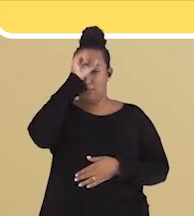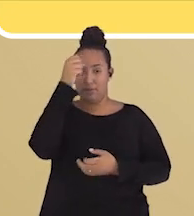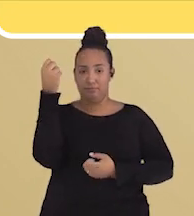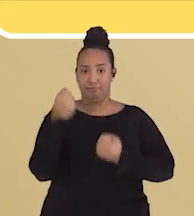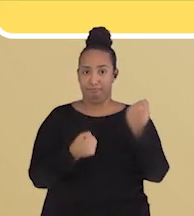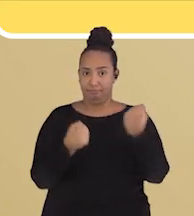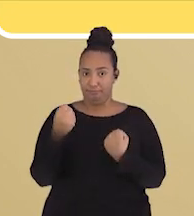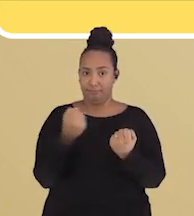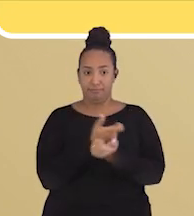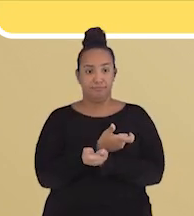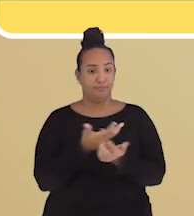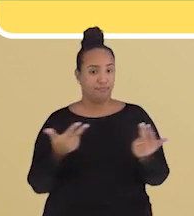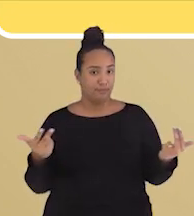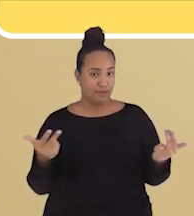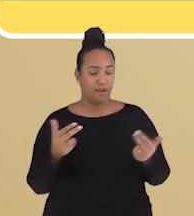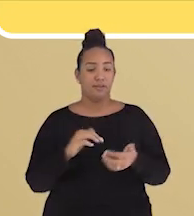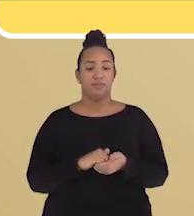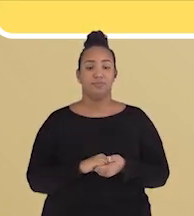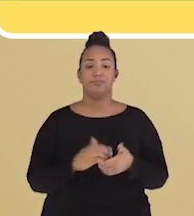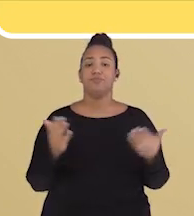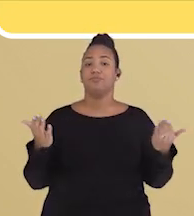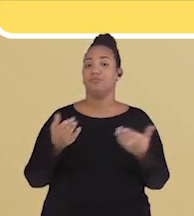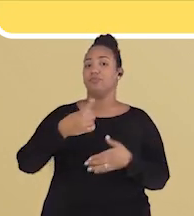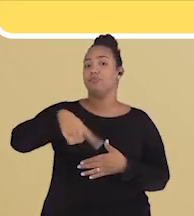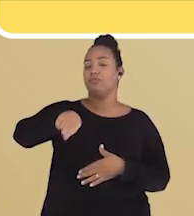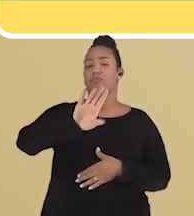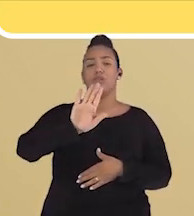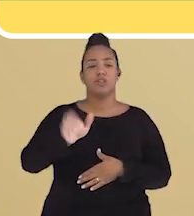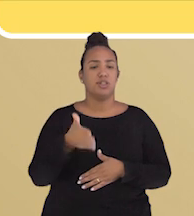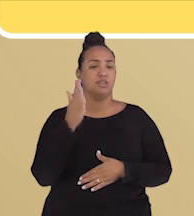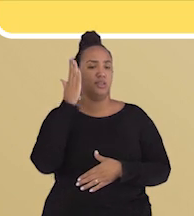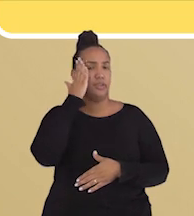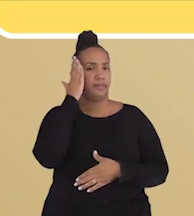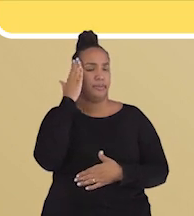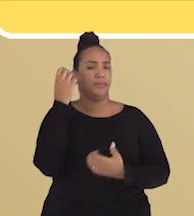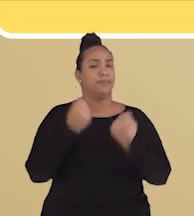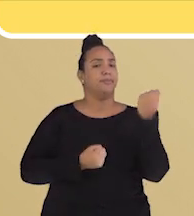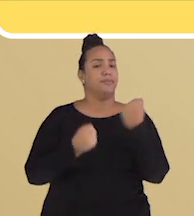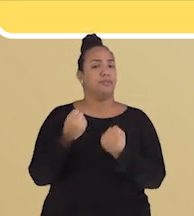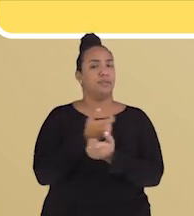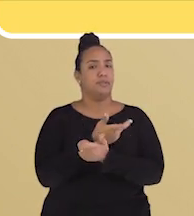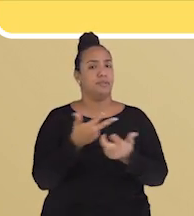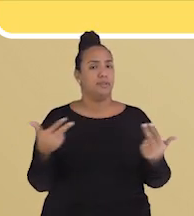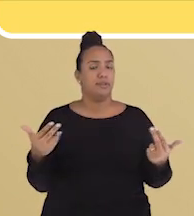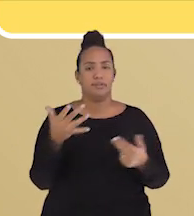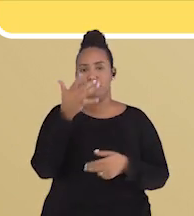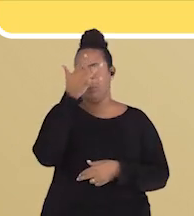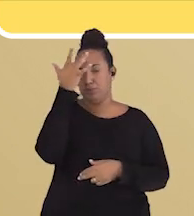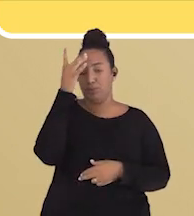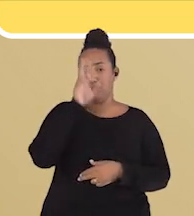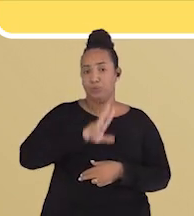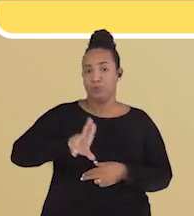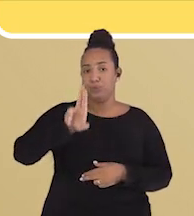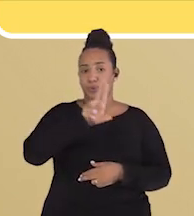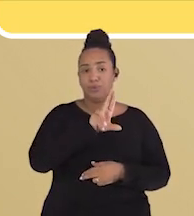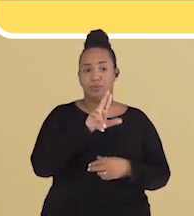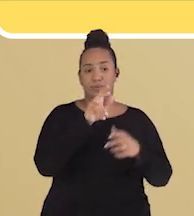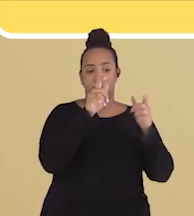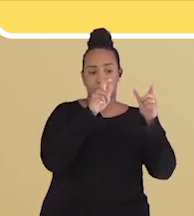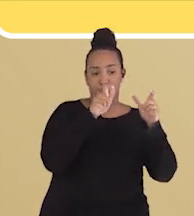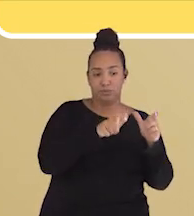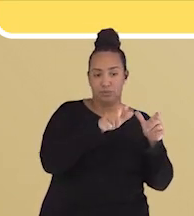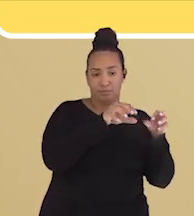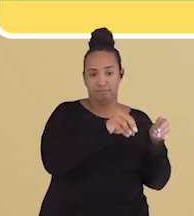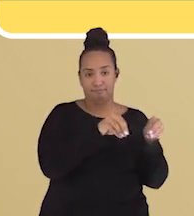Agora, já sabemos que os meios de transporte são as formas que as pessoas usam para ir de um lugar para o outro,